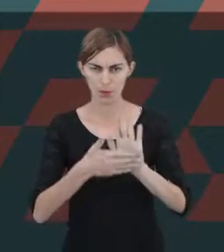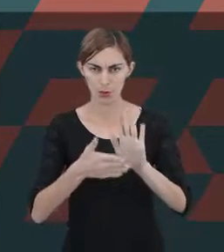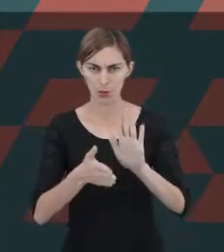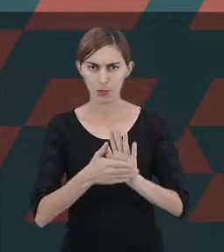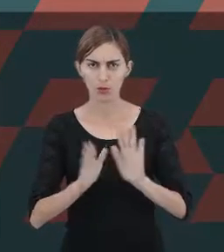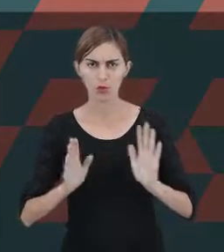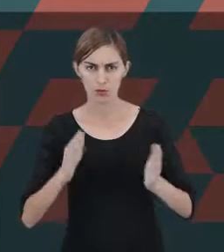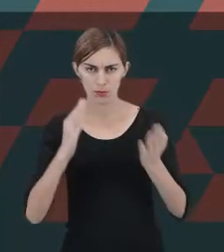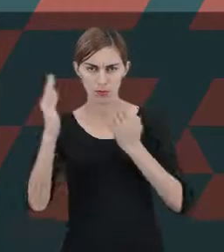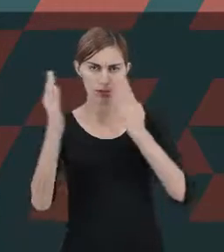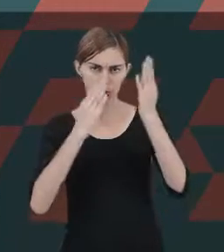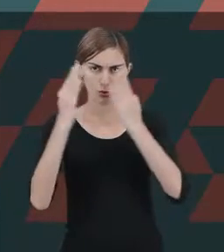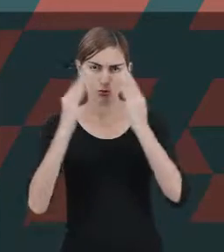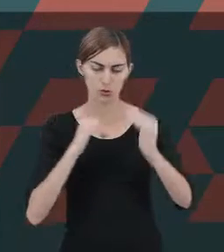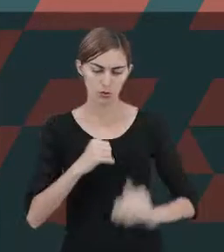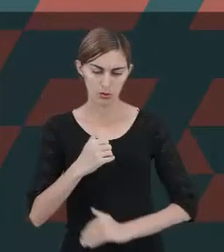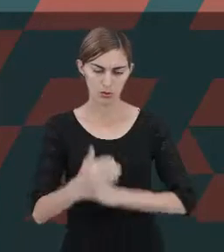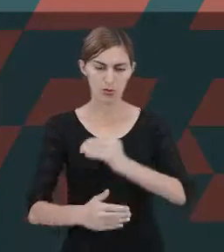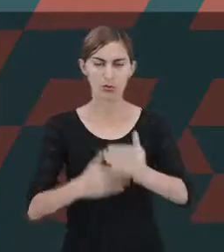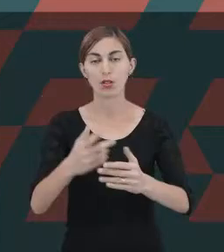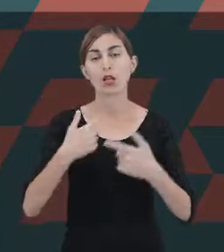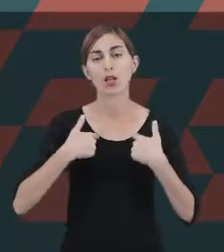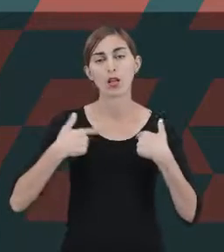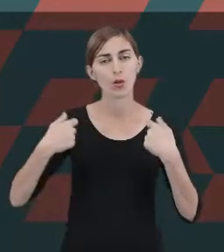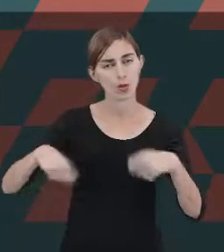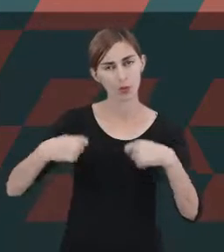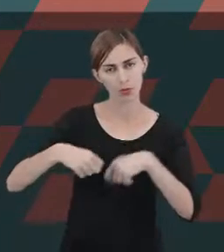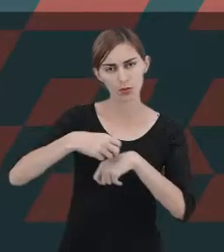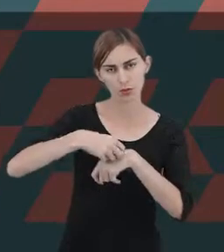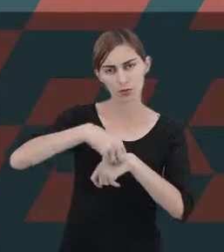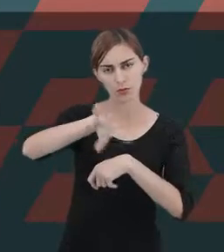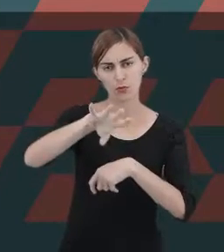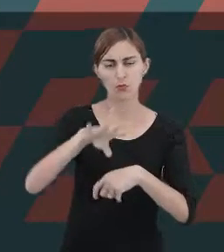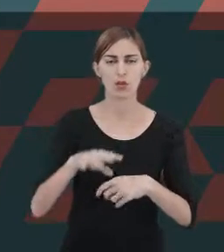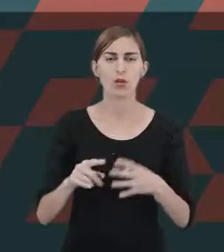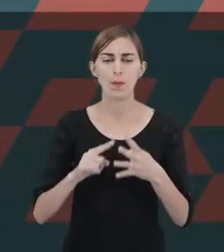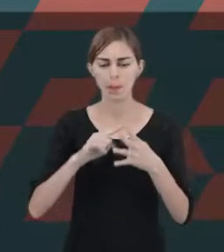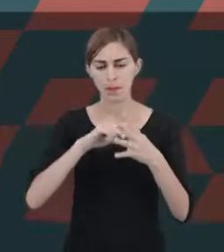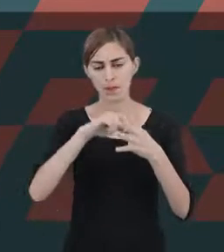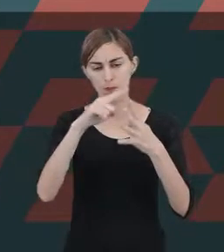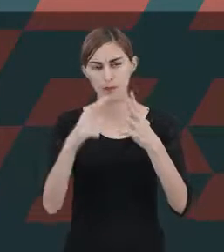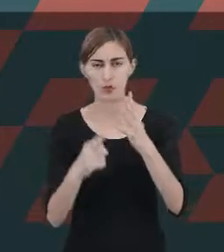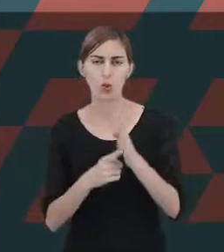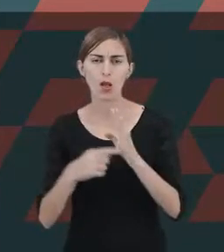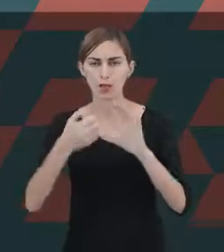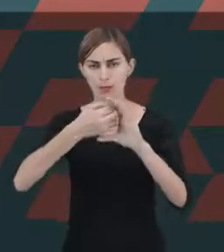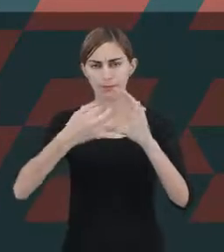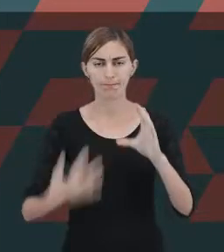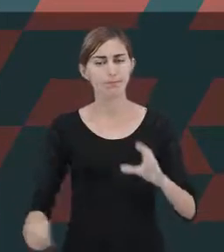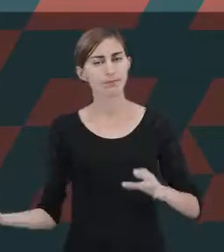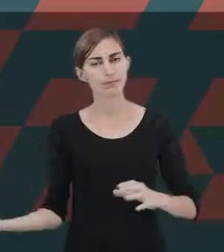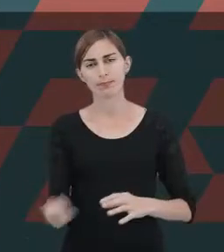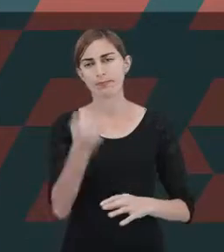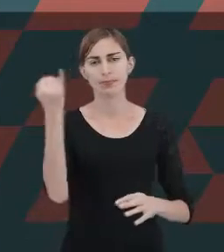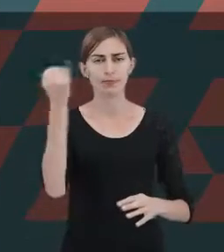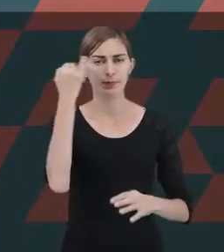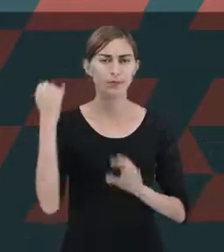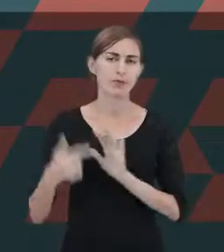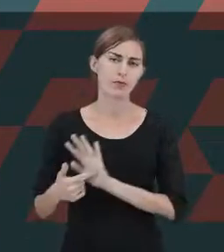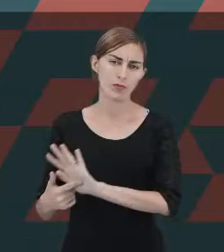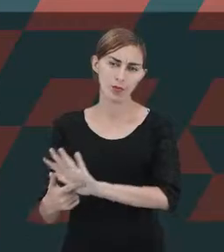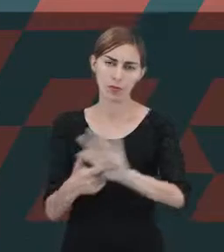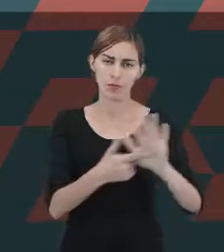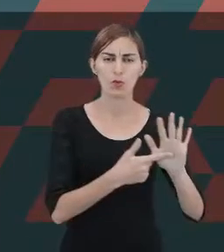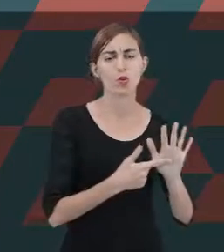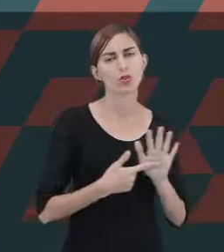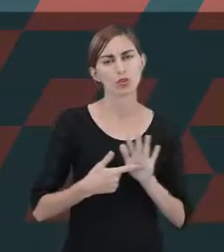desenvolvimento, eu preciso trazer para vocês a apresentação de quatro aspectos essenciais que trazem à tona